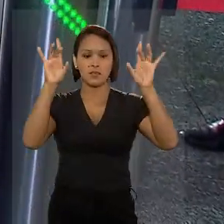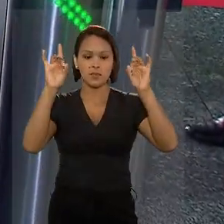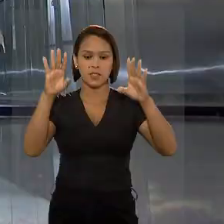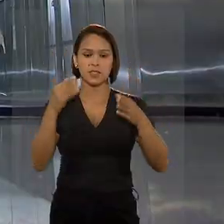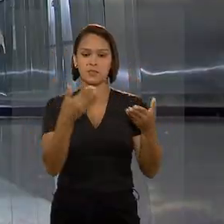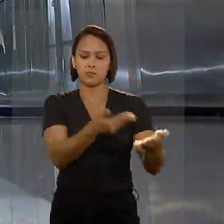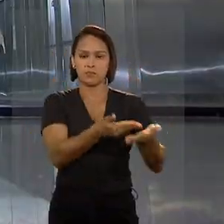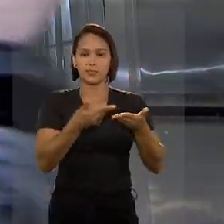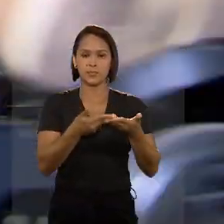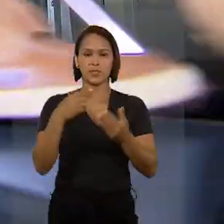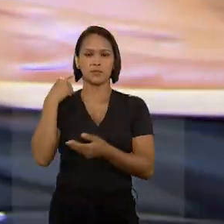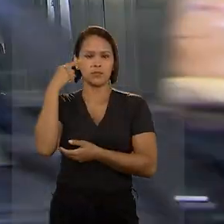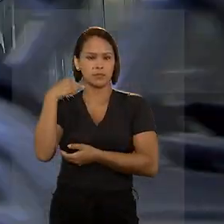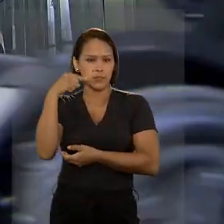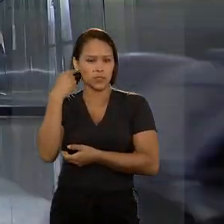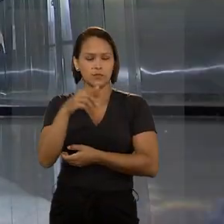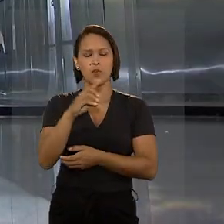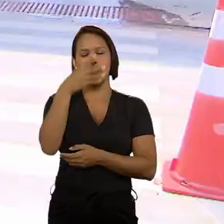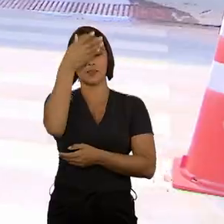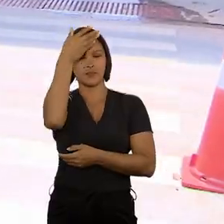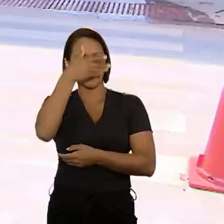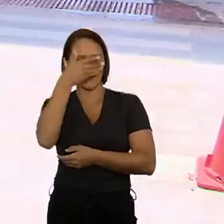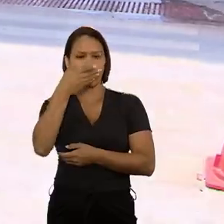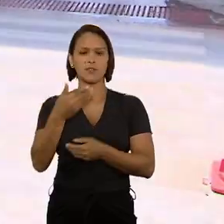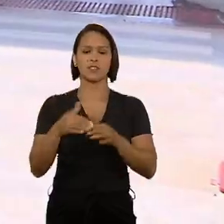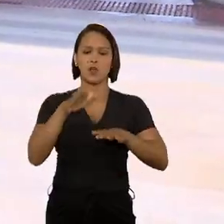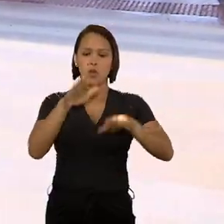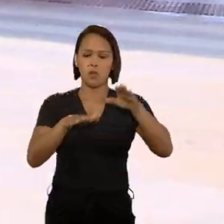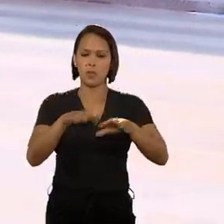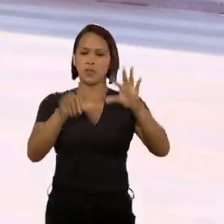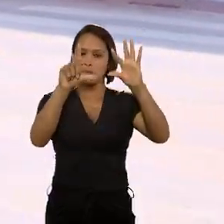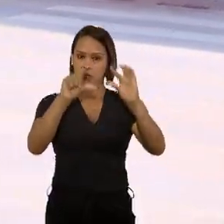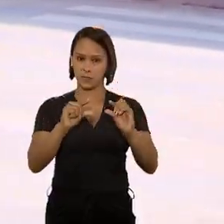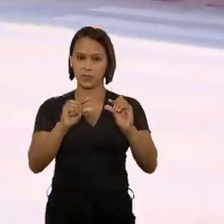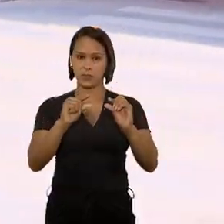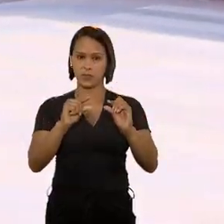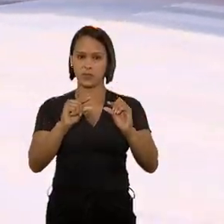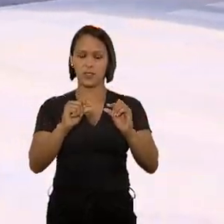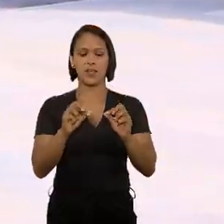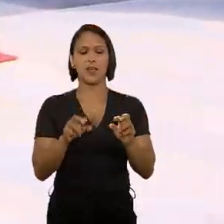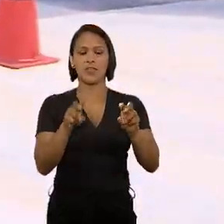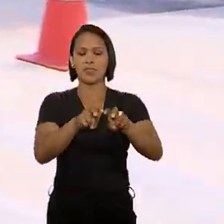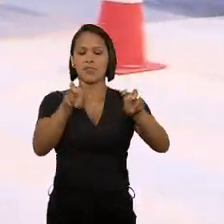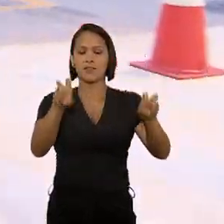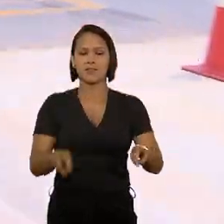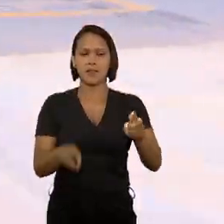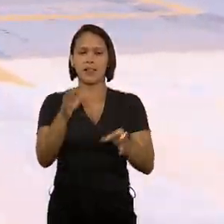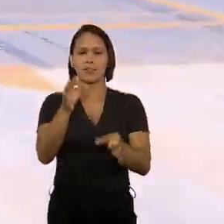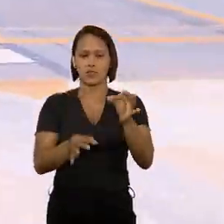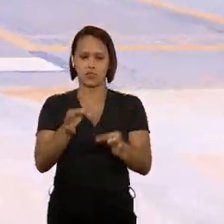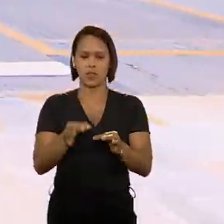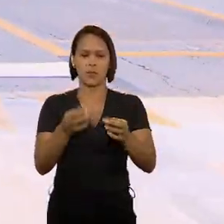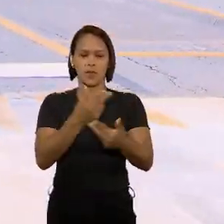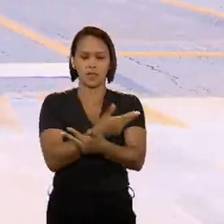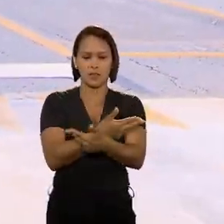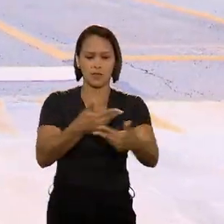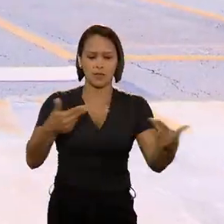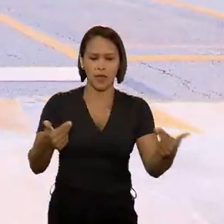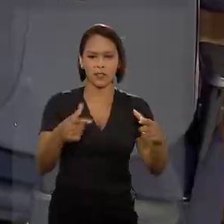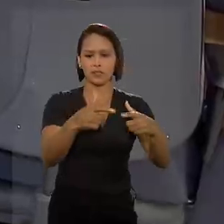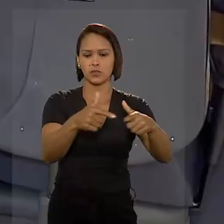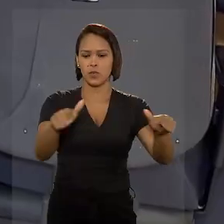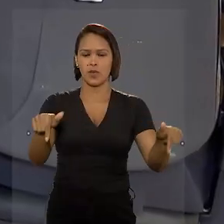especiais para o atendimento de advogados com deficiência ou mobilidade reduzida nas salas de julgamento e nas